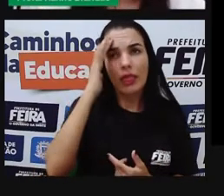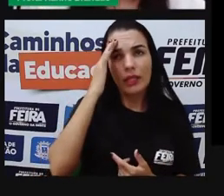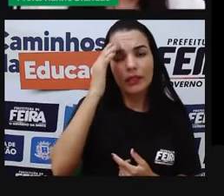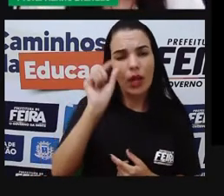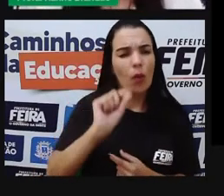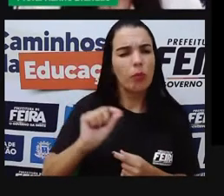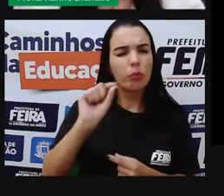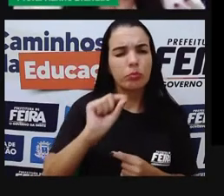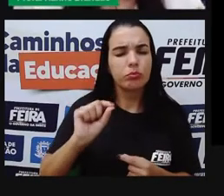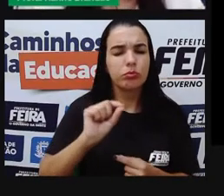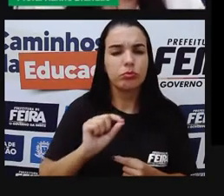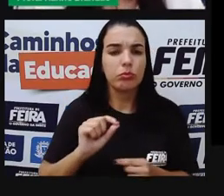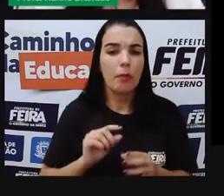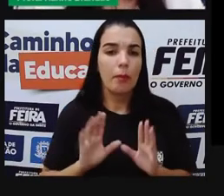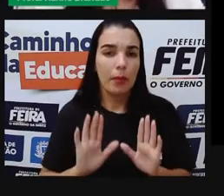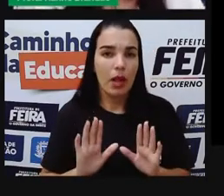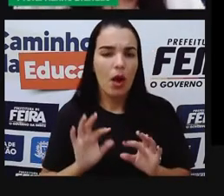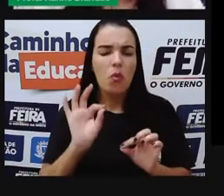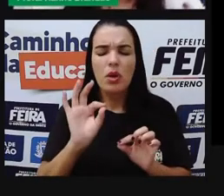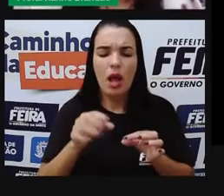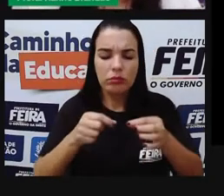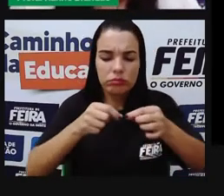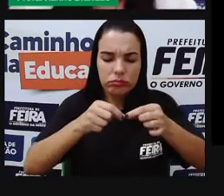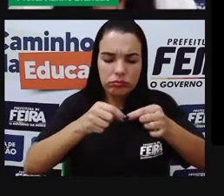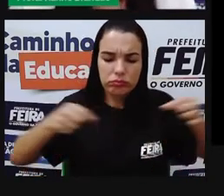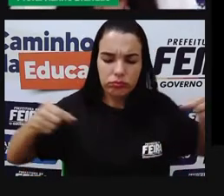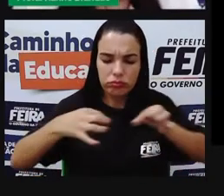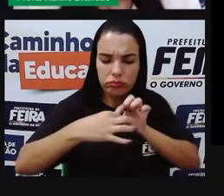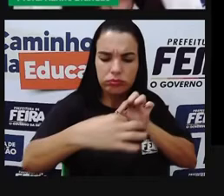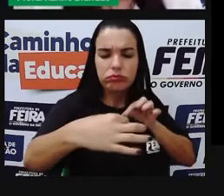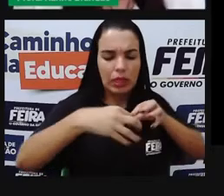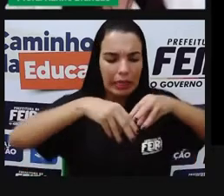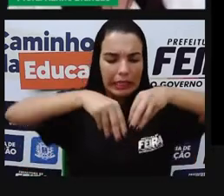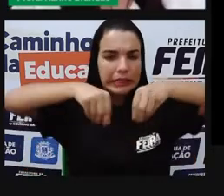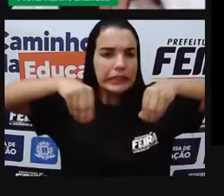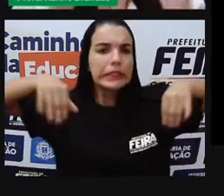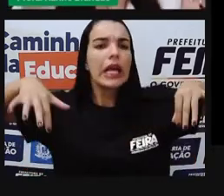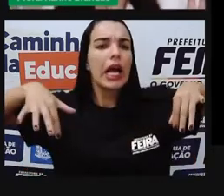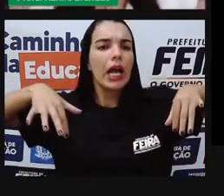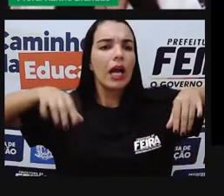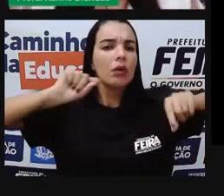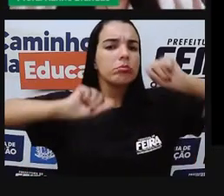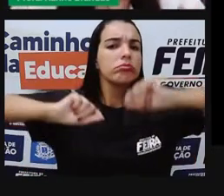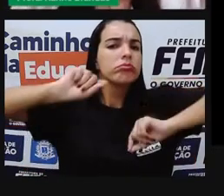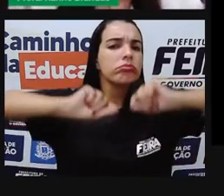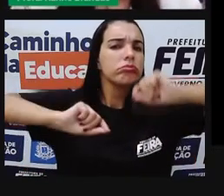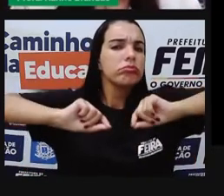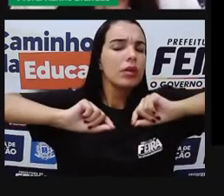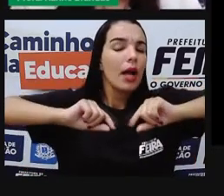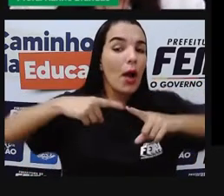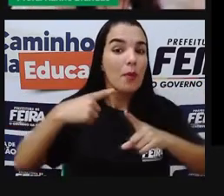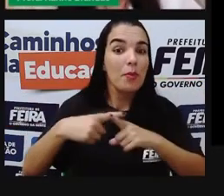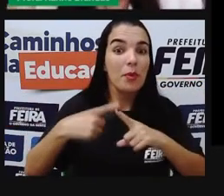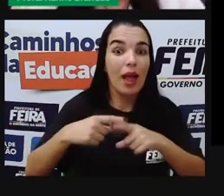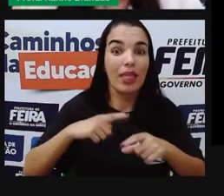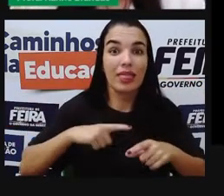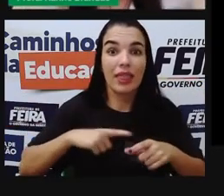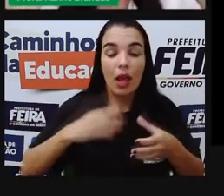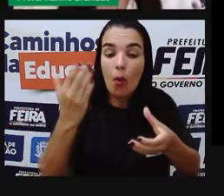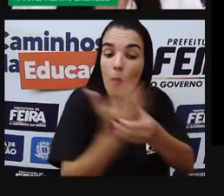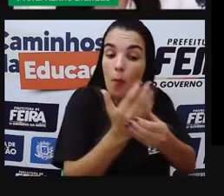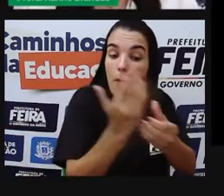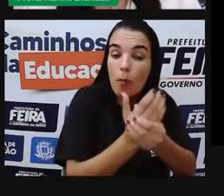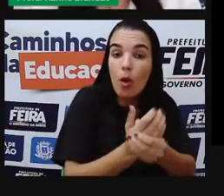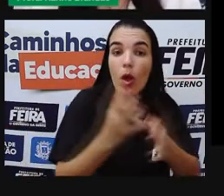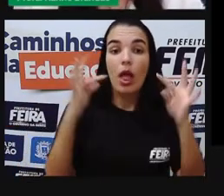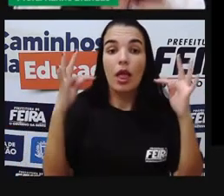mais, né, sobre território, por que que território tem a ver com a aula de hoje? Porque nós estamos aqui com um bloco de conteúdos, de